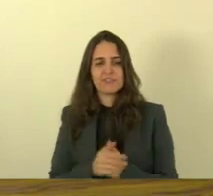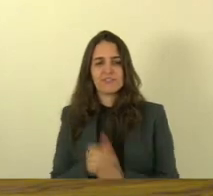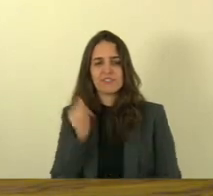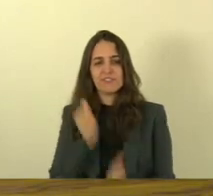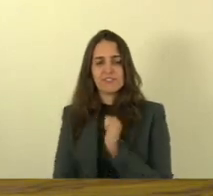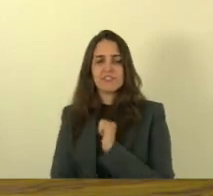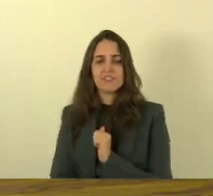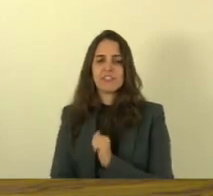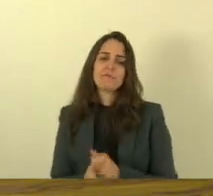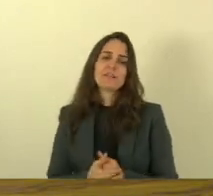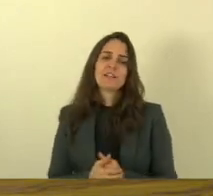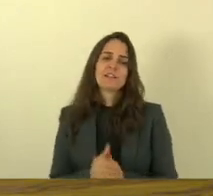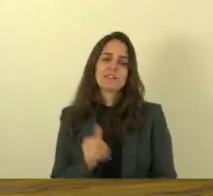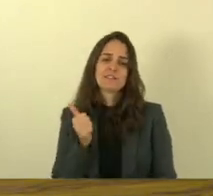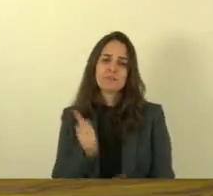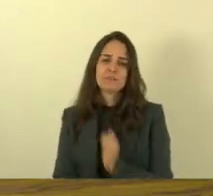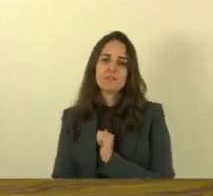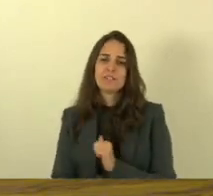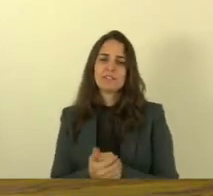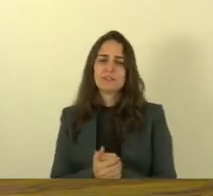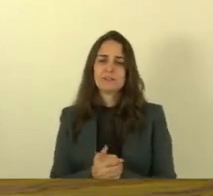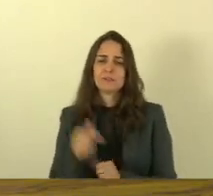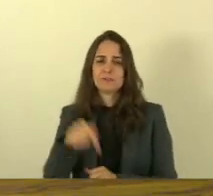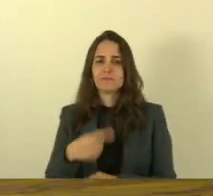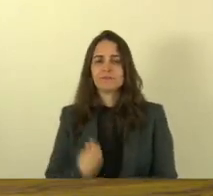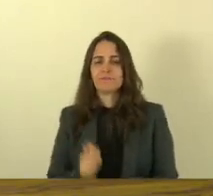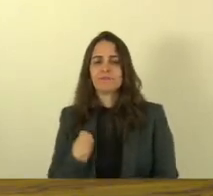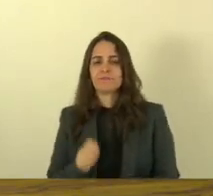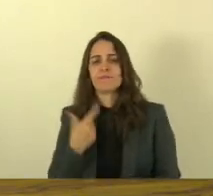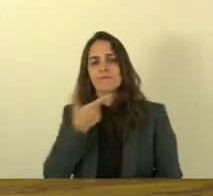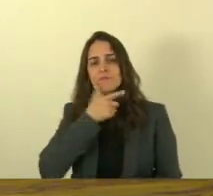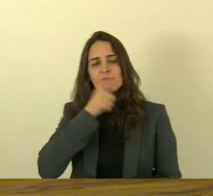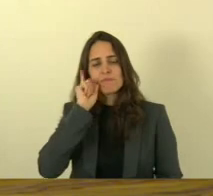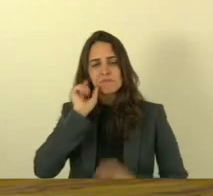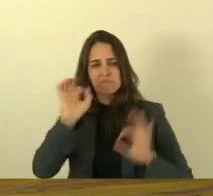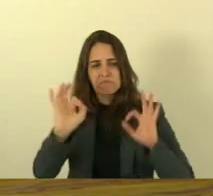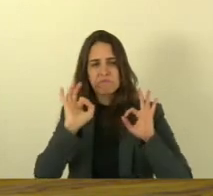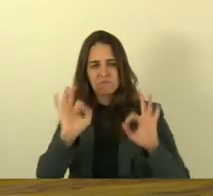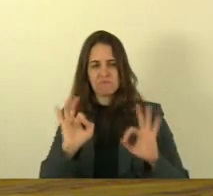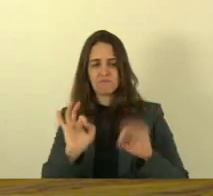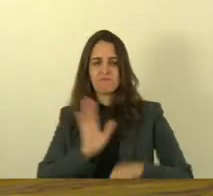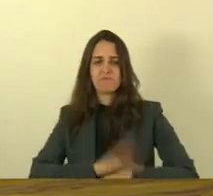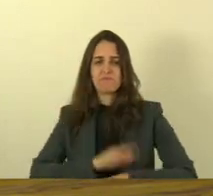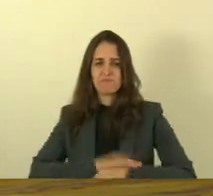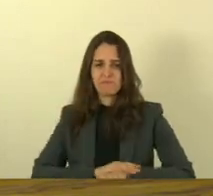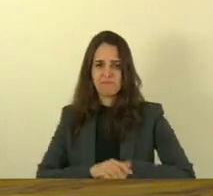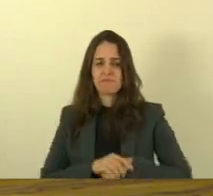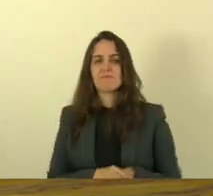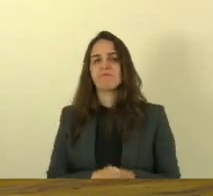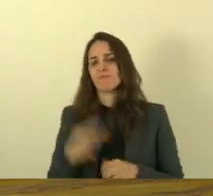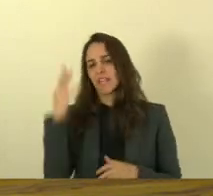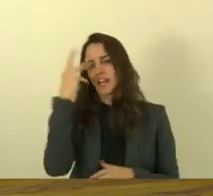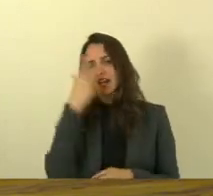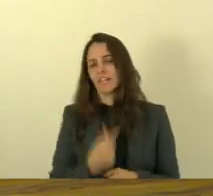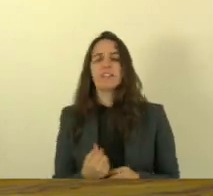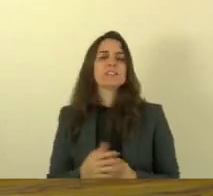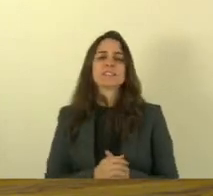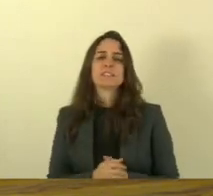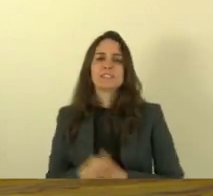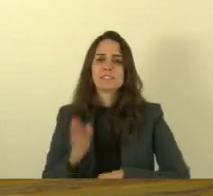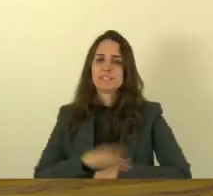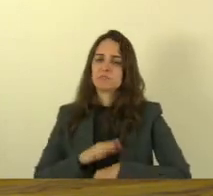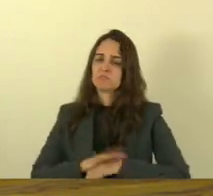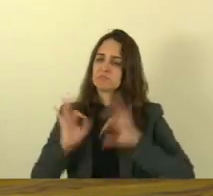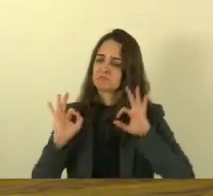aqui nessa casa nos abrilhantando com aqueles momentos lindos momentos